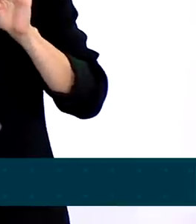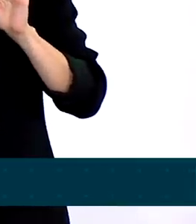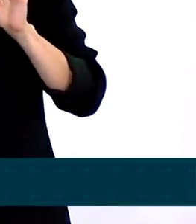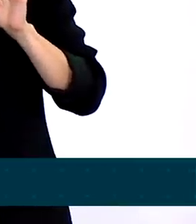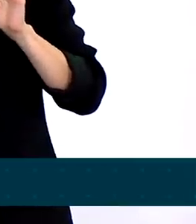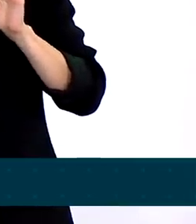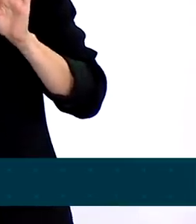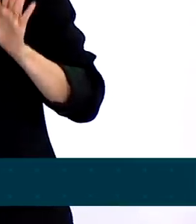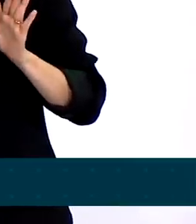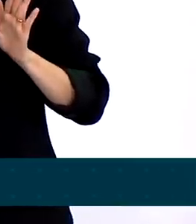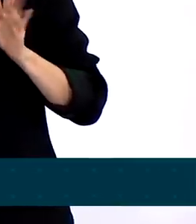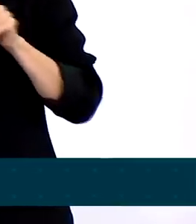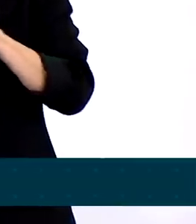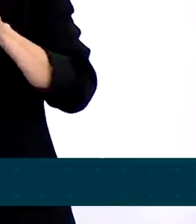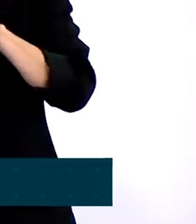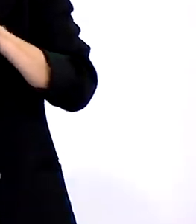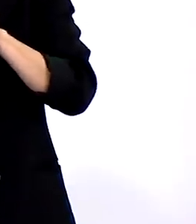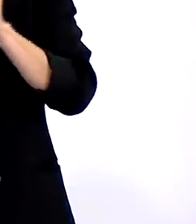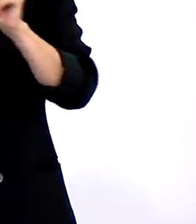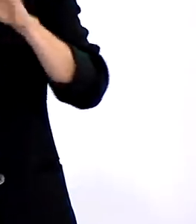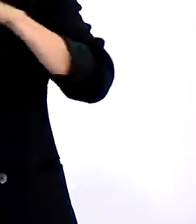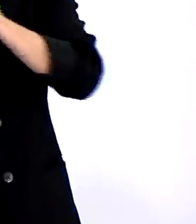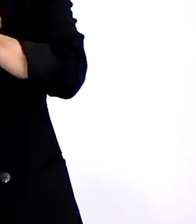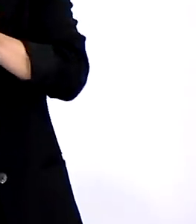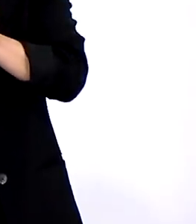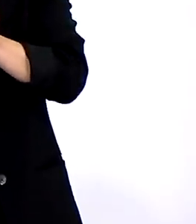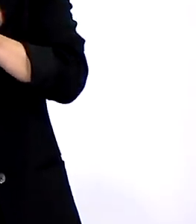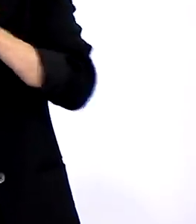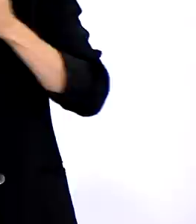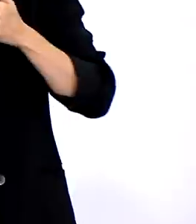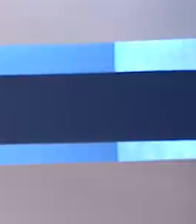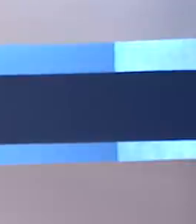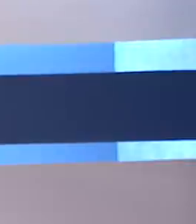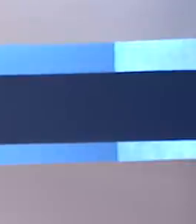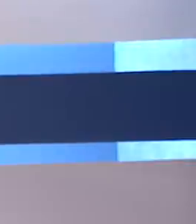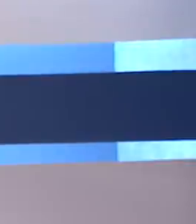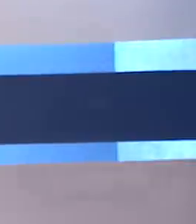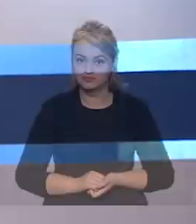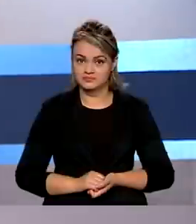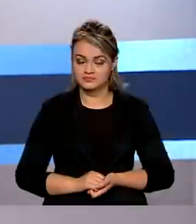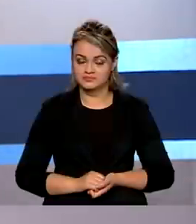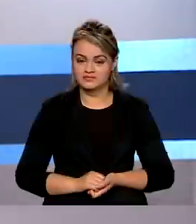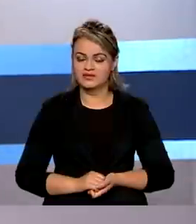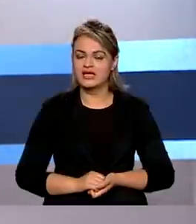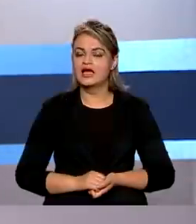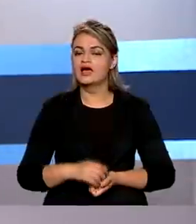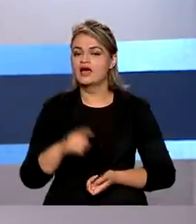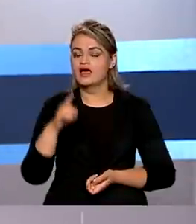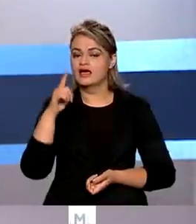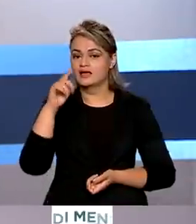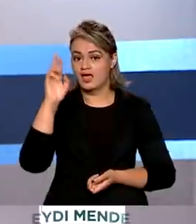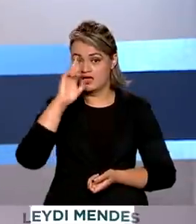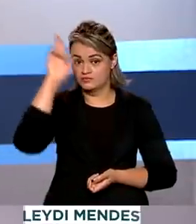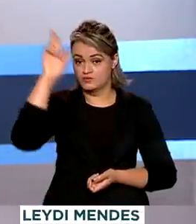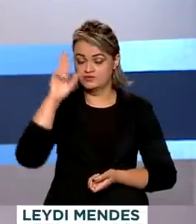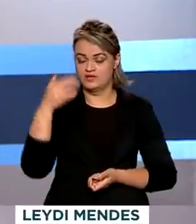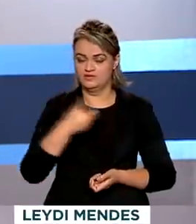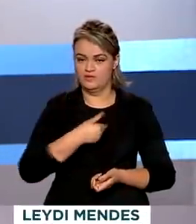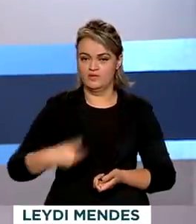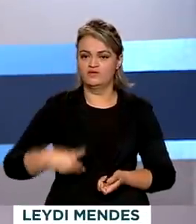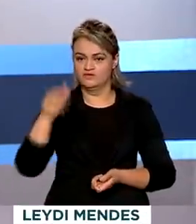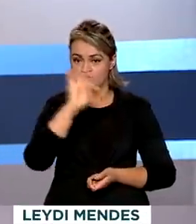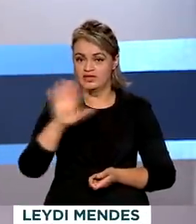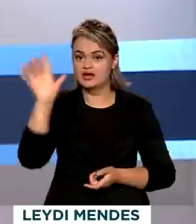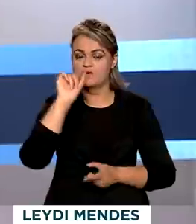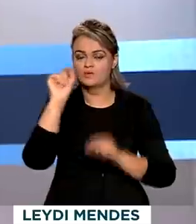investir para seguir o ritmo que o crescimento brasileiro vai exigir. Continuam sob o comando do governo federal